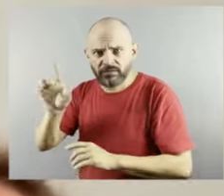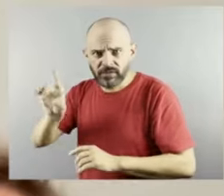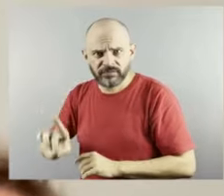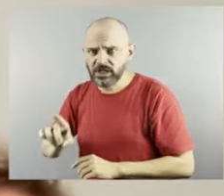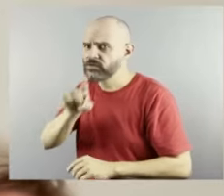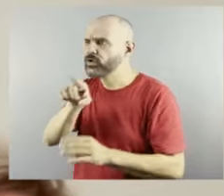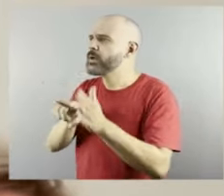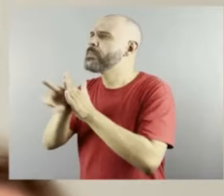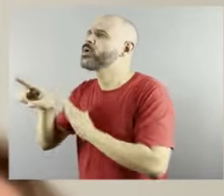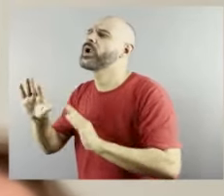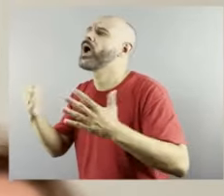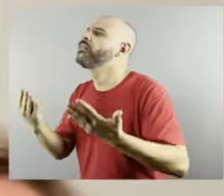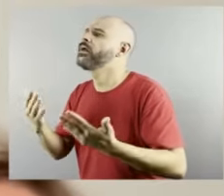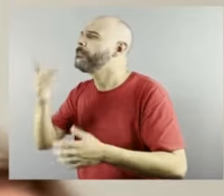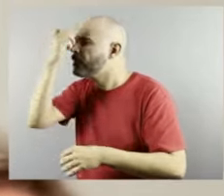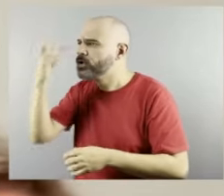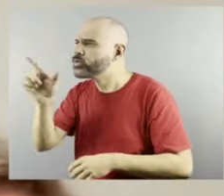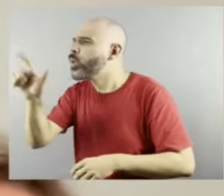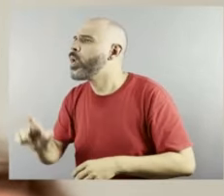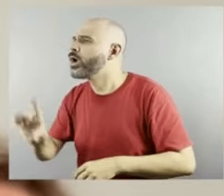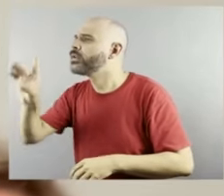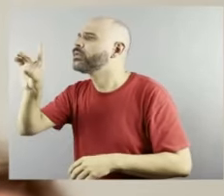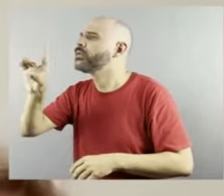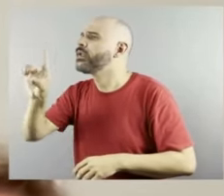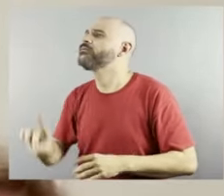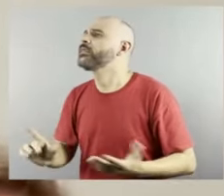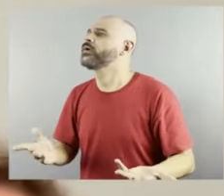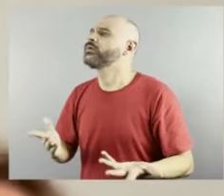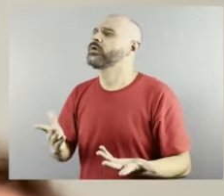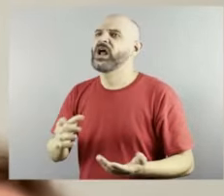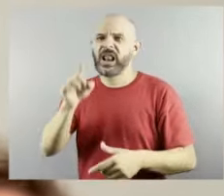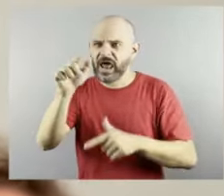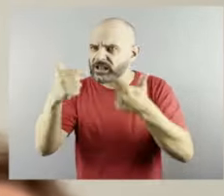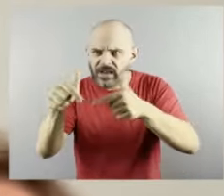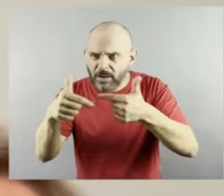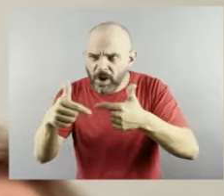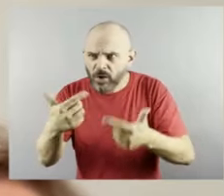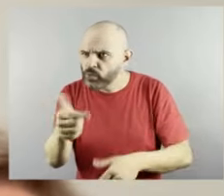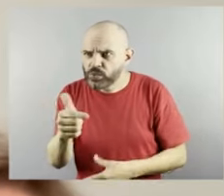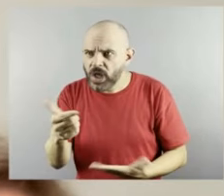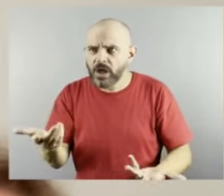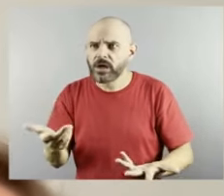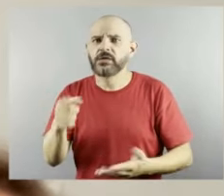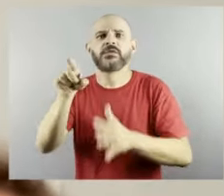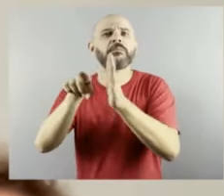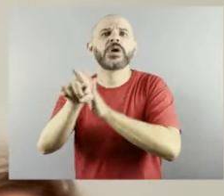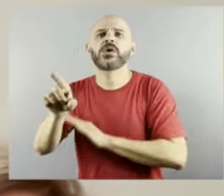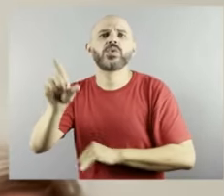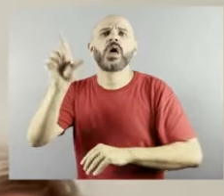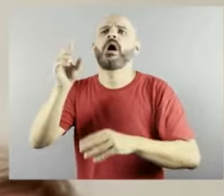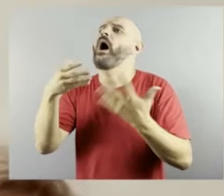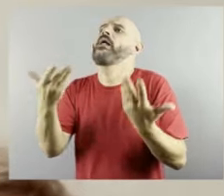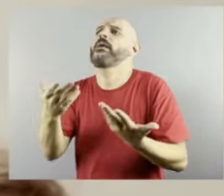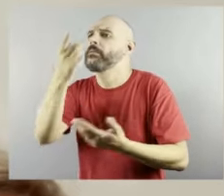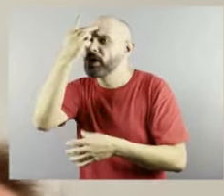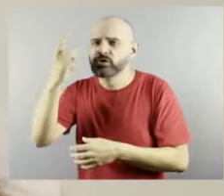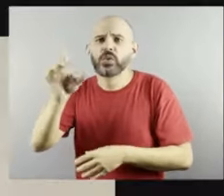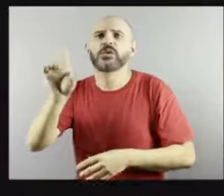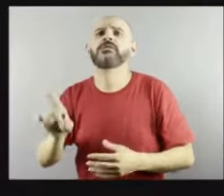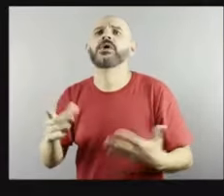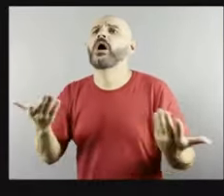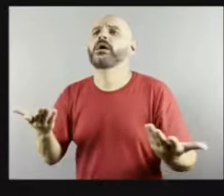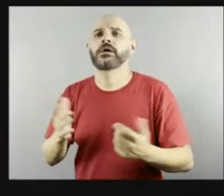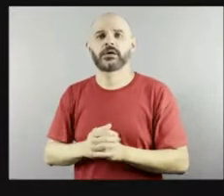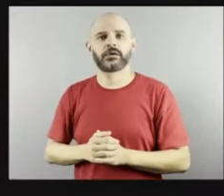como não chegou alguém no seu trabalho onde estão essas pessoas cheia de talento cheia de condição de trabalhar exatamente e